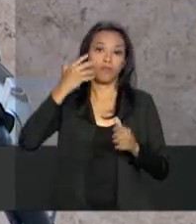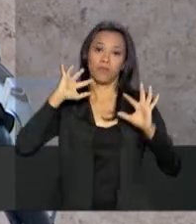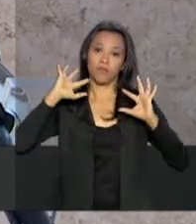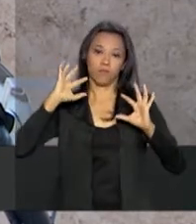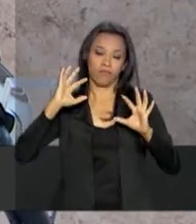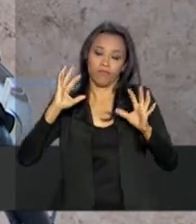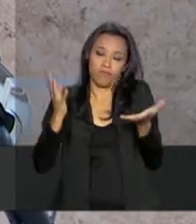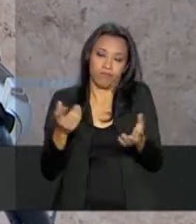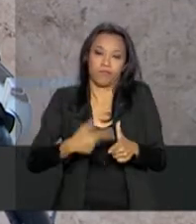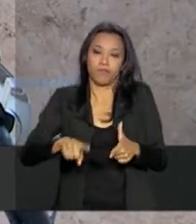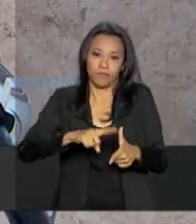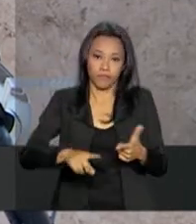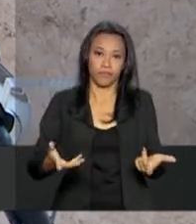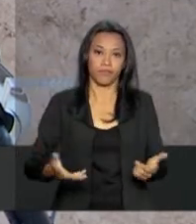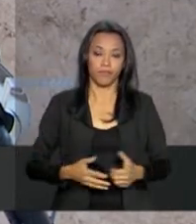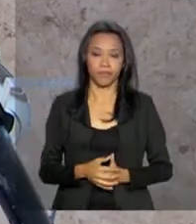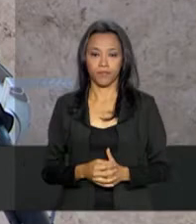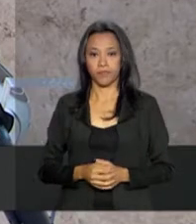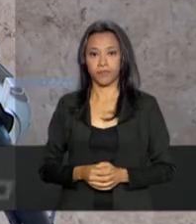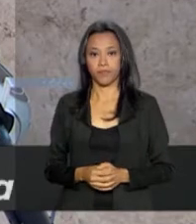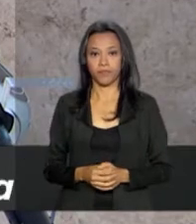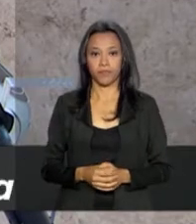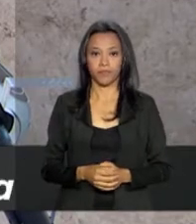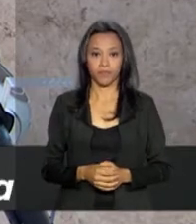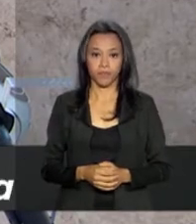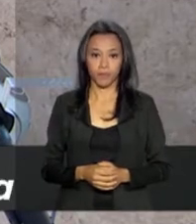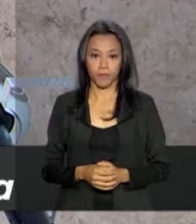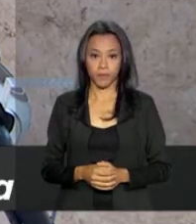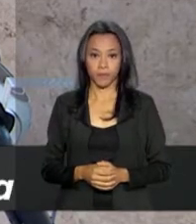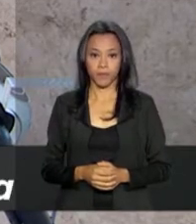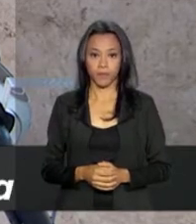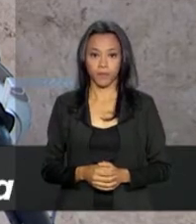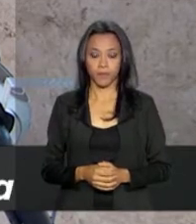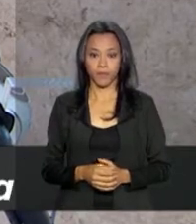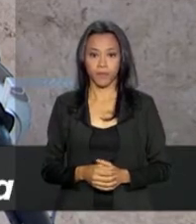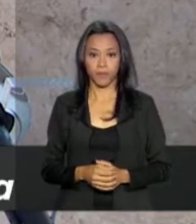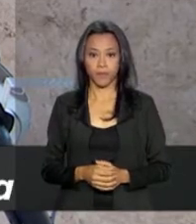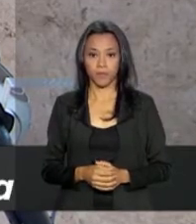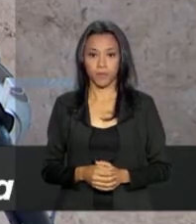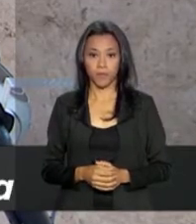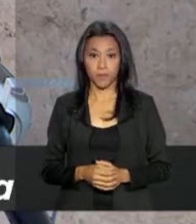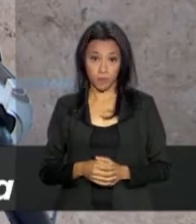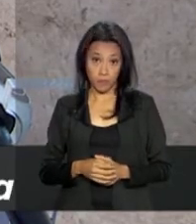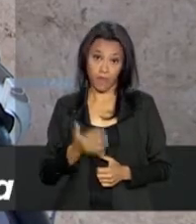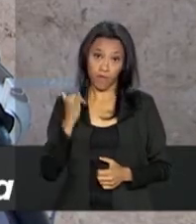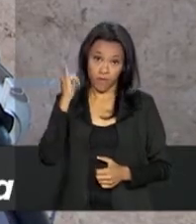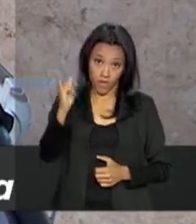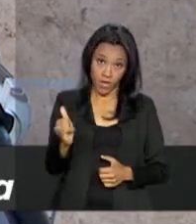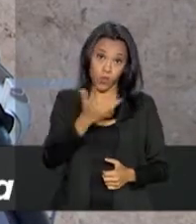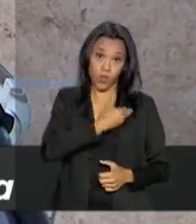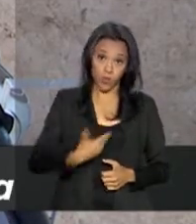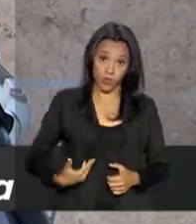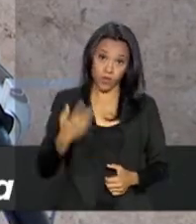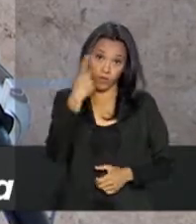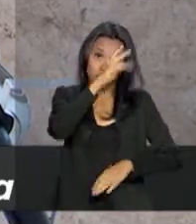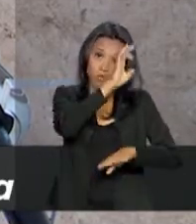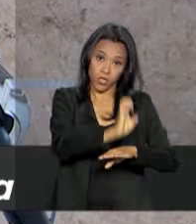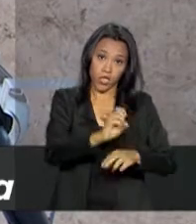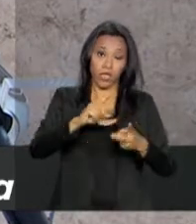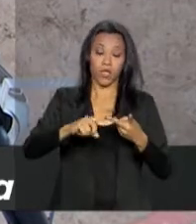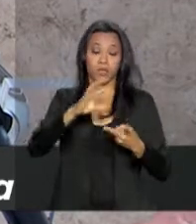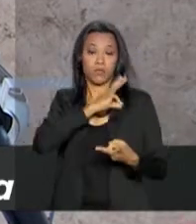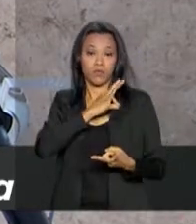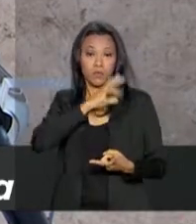Essa é a investigação do governo do estado, a polícia federal, o Ministério